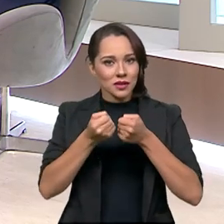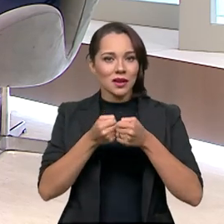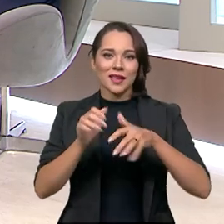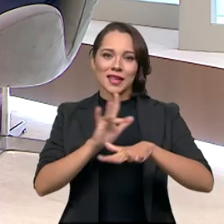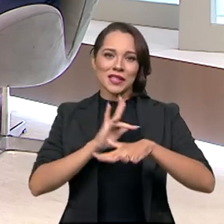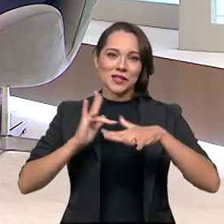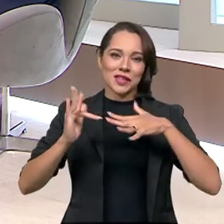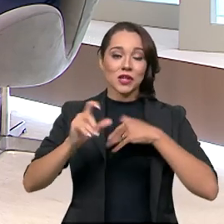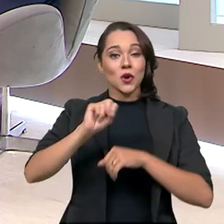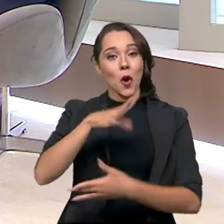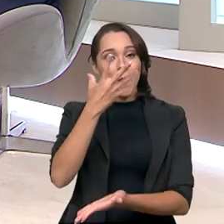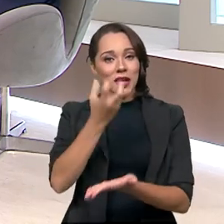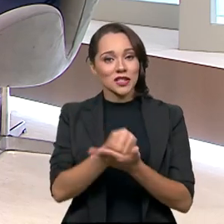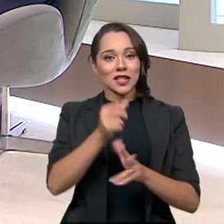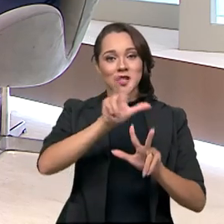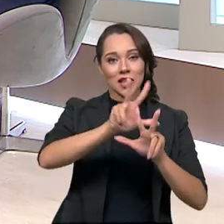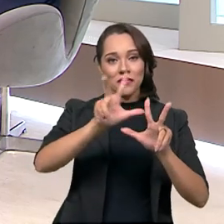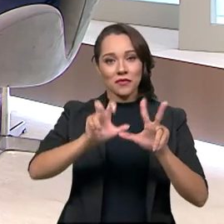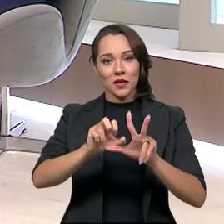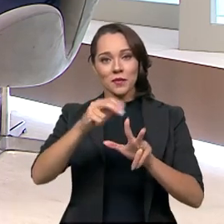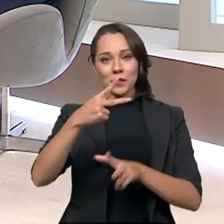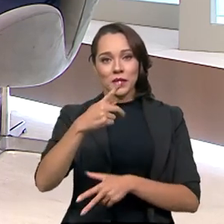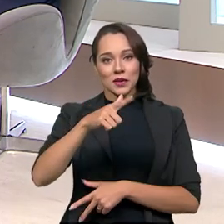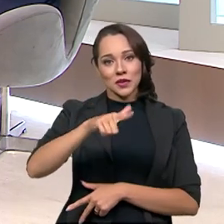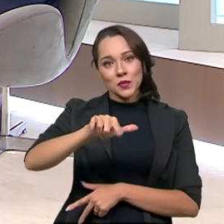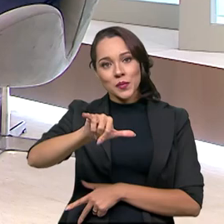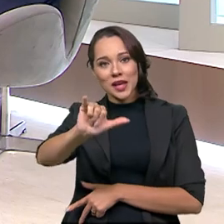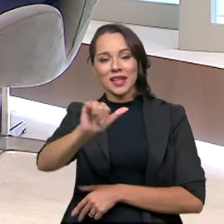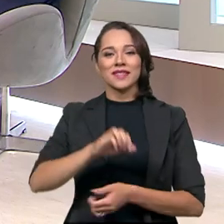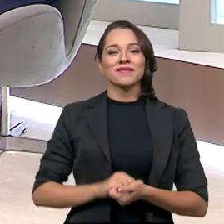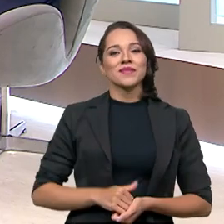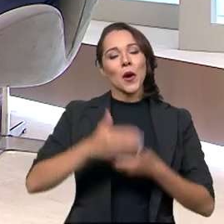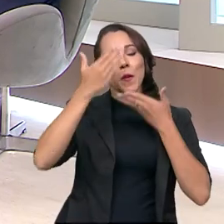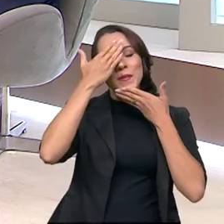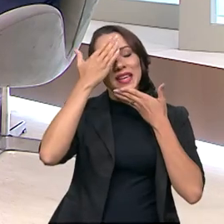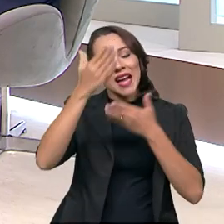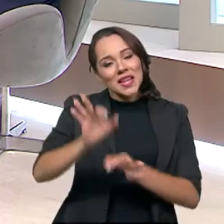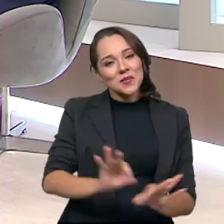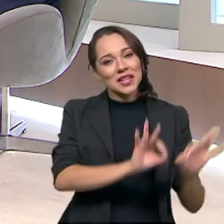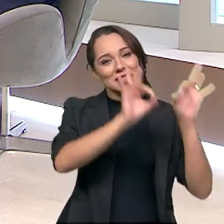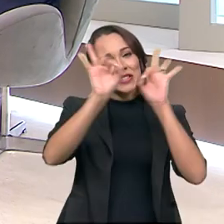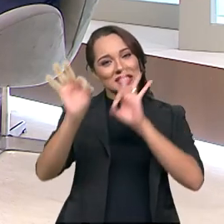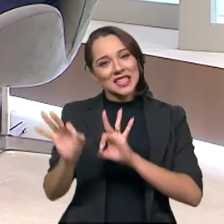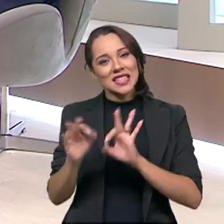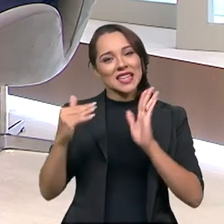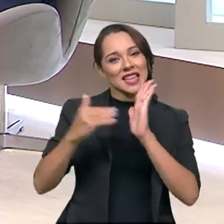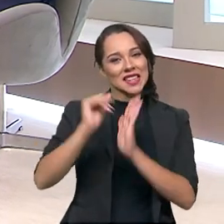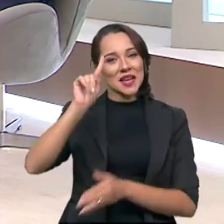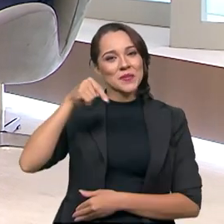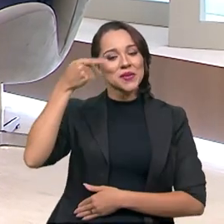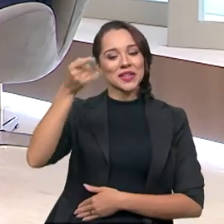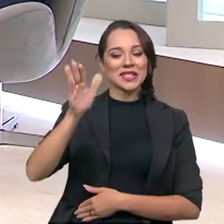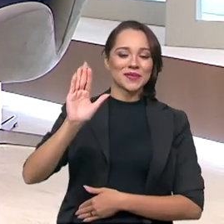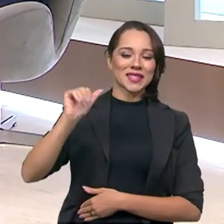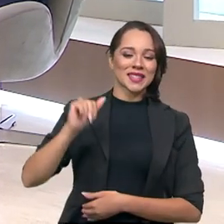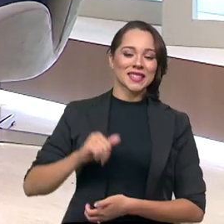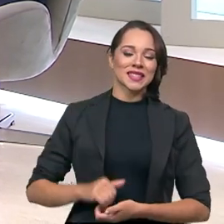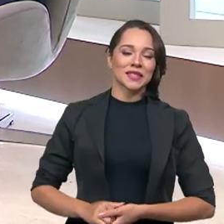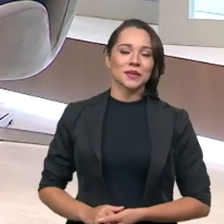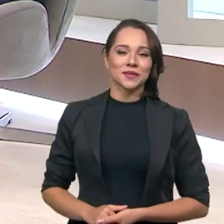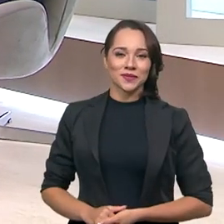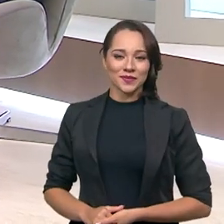nas nossas redes sociais ou baixando o TV Brasil Play. Obrigado por sua audiência e até o próximo programa.